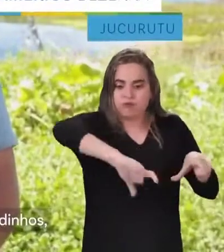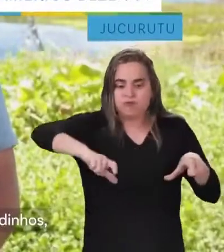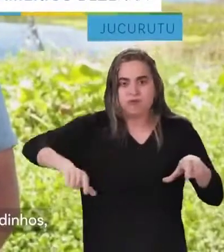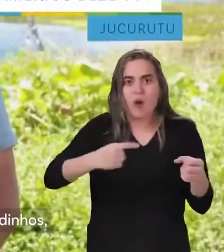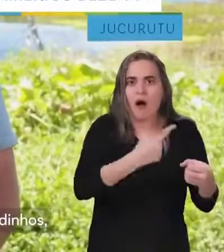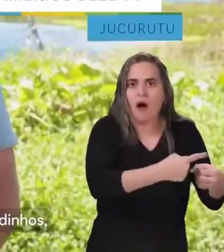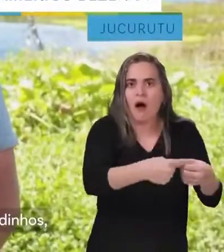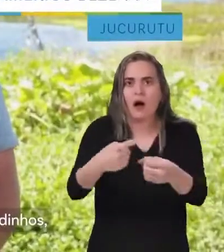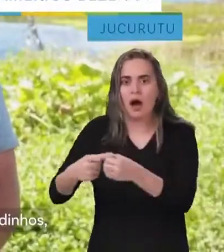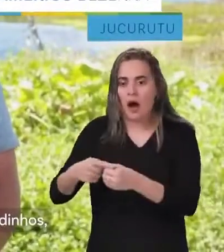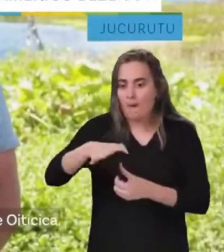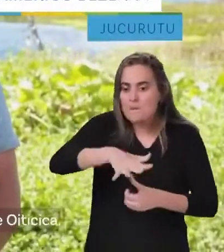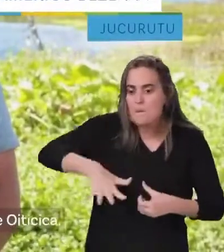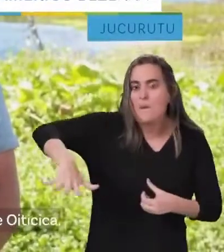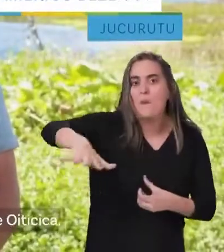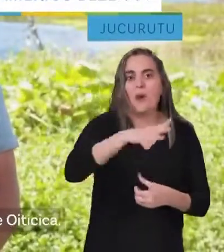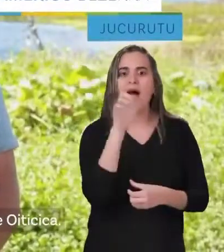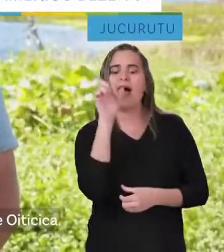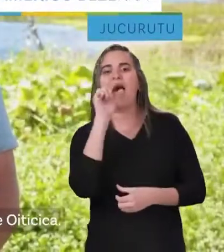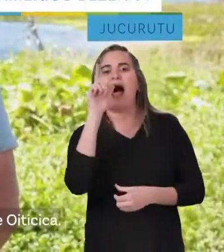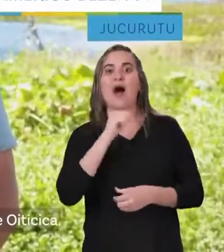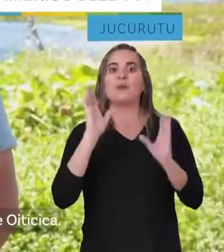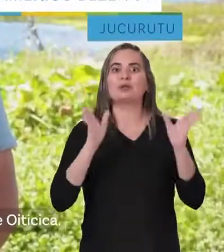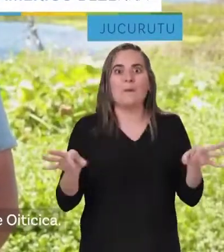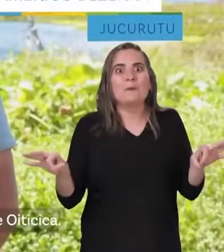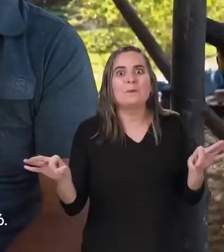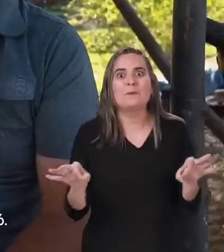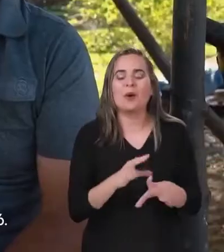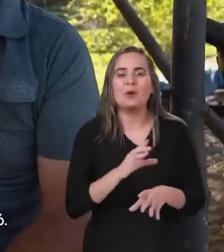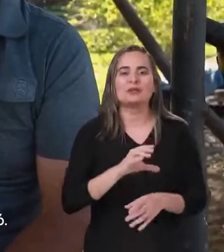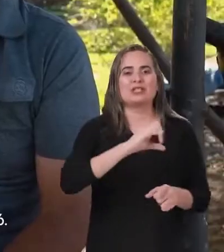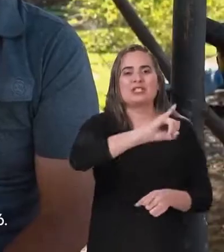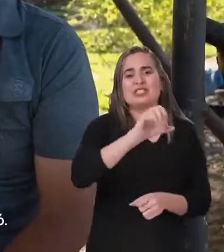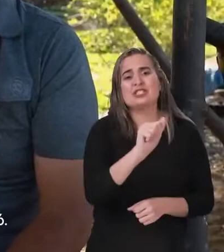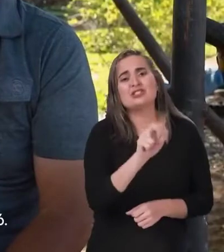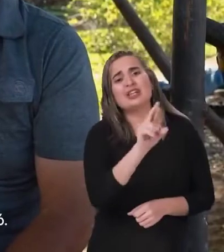como os outros municípios. gringo vão ficar satisfeitos na hora da barragem de Oiticica.